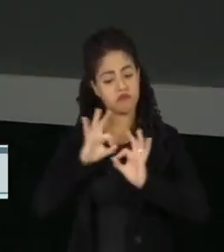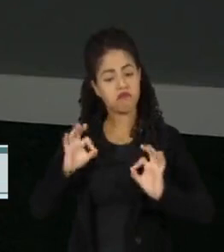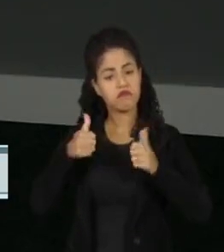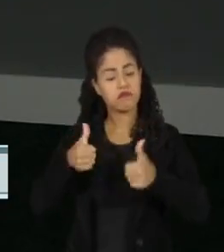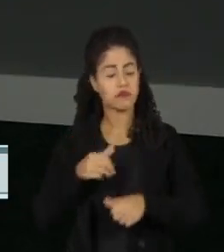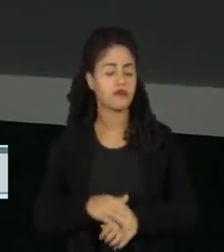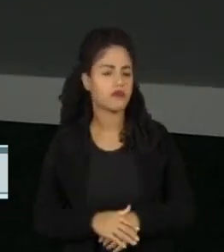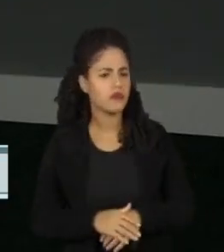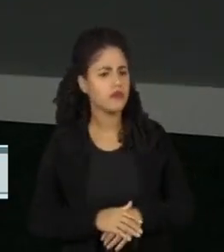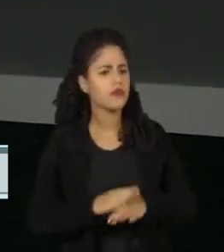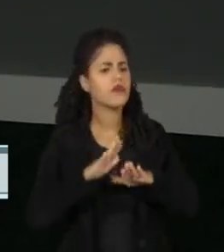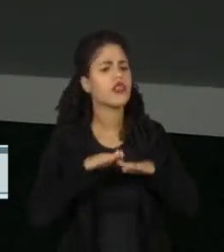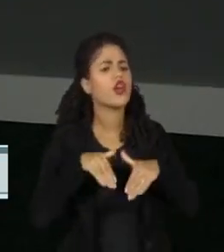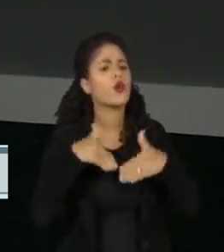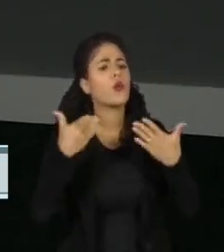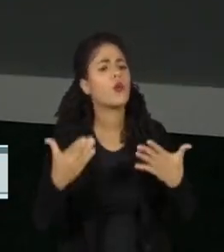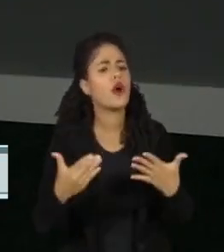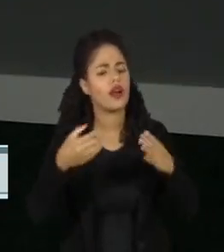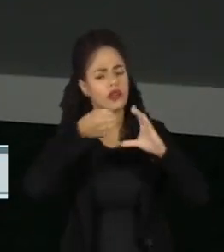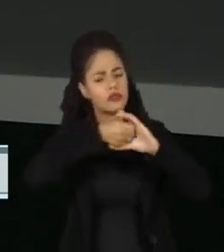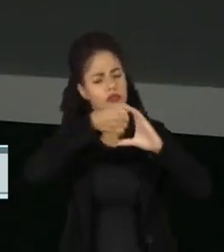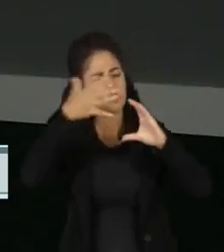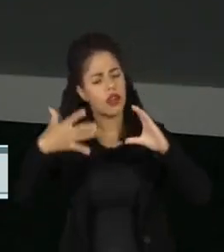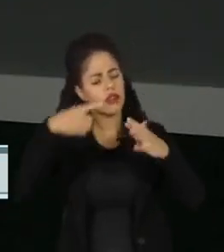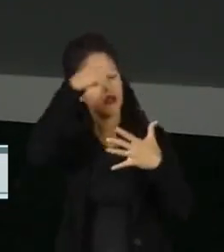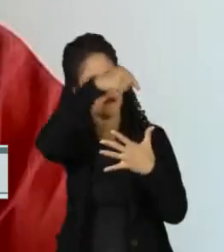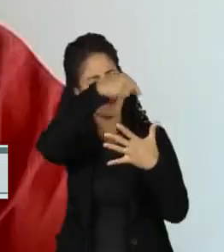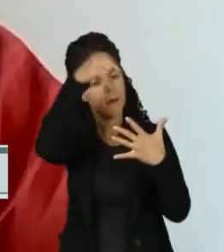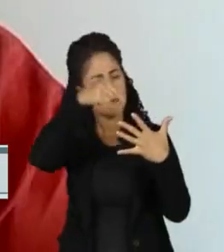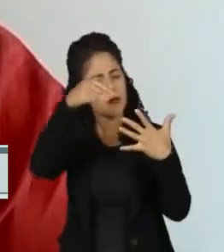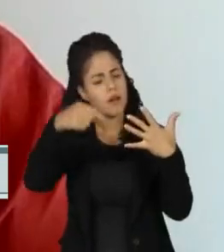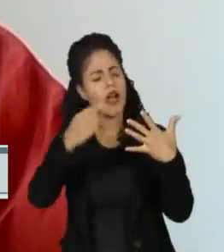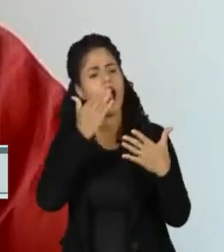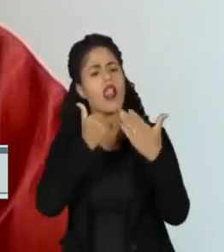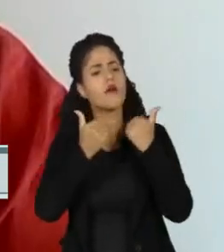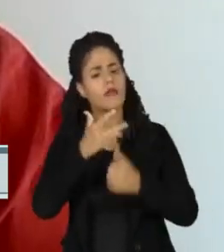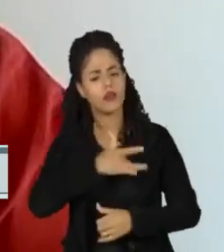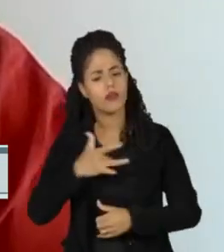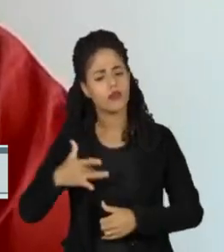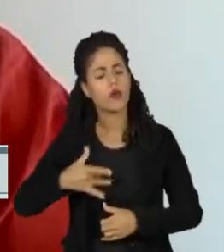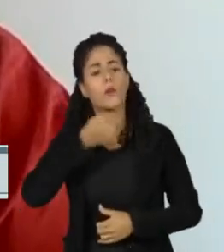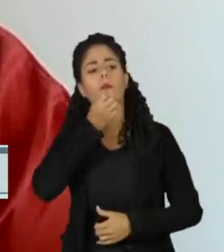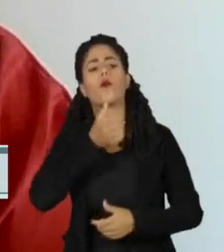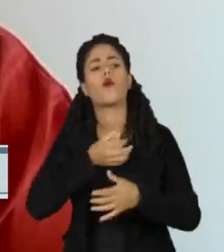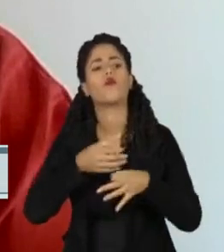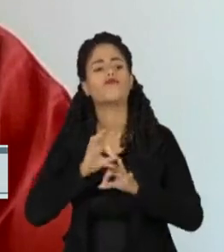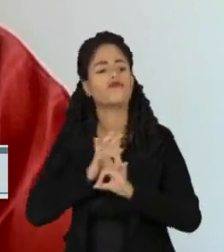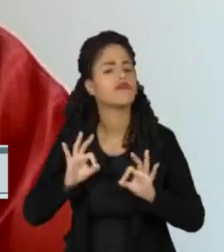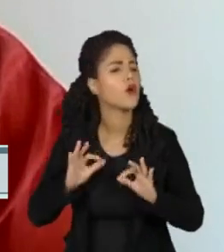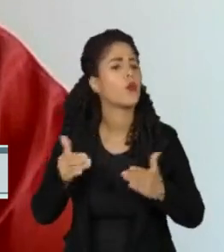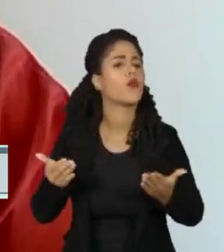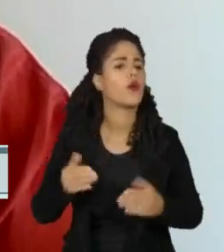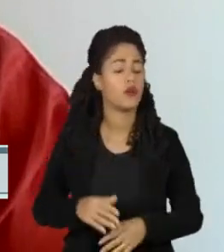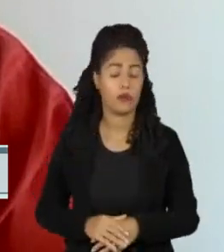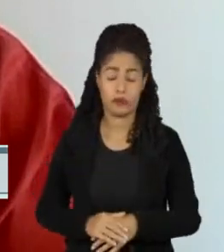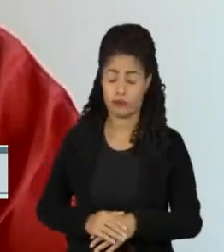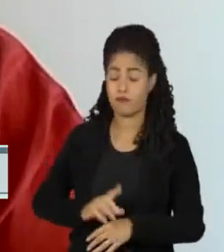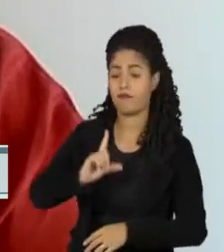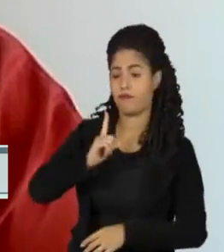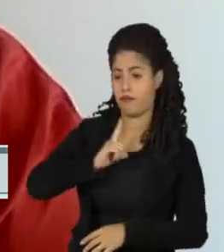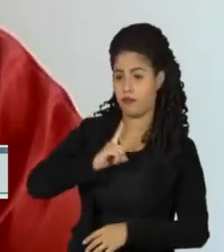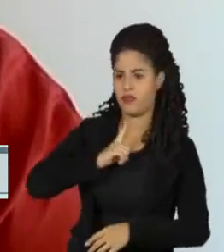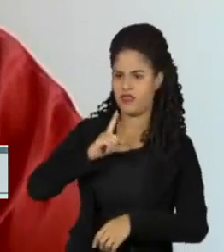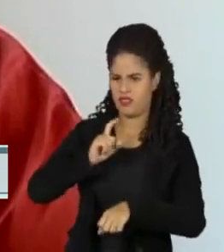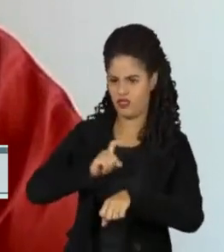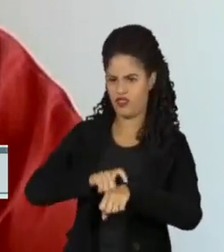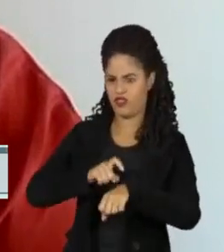quais são as principais características desses alimentos saudáveis? A gente tem, já há um tempo aqui,